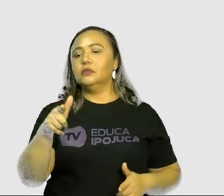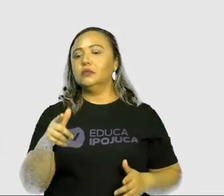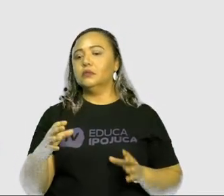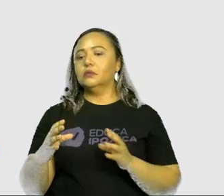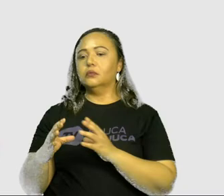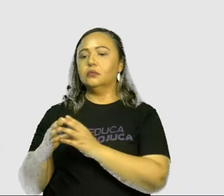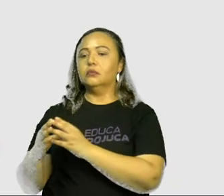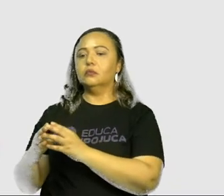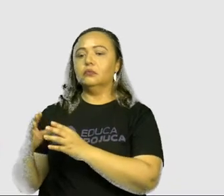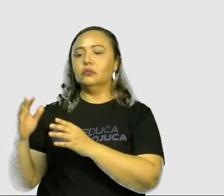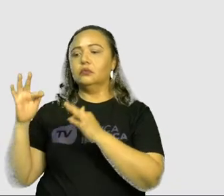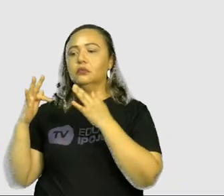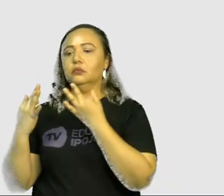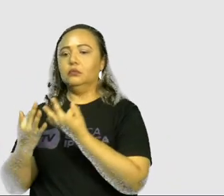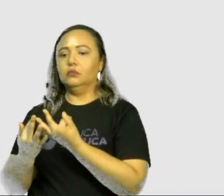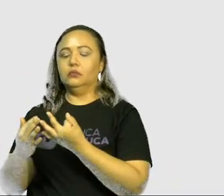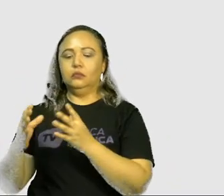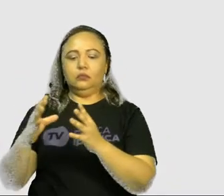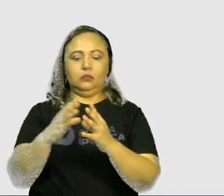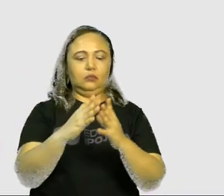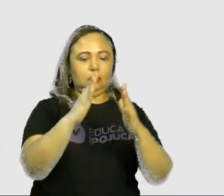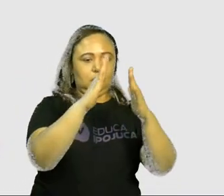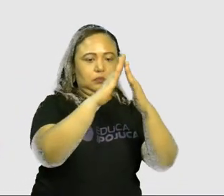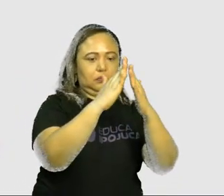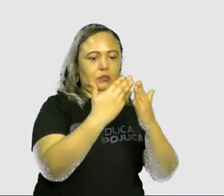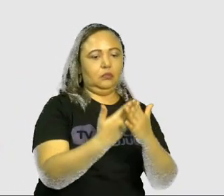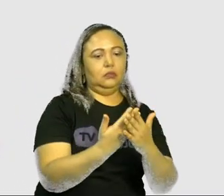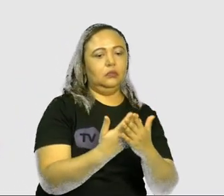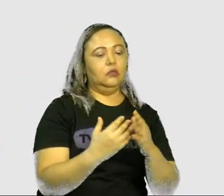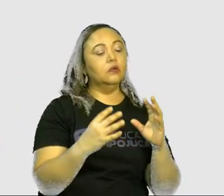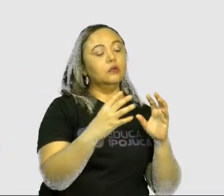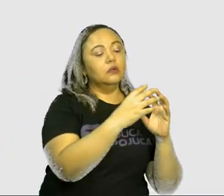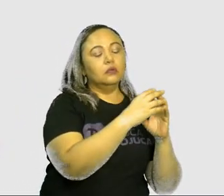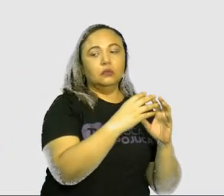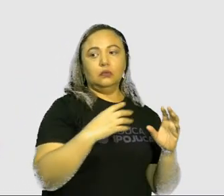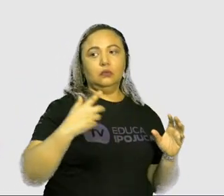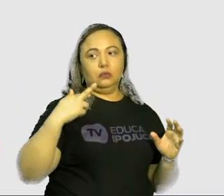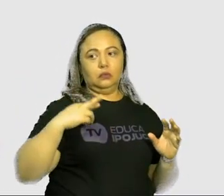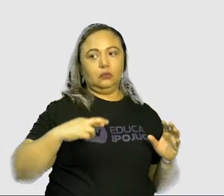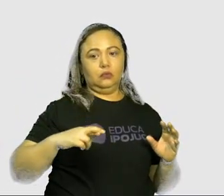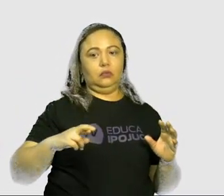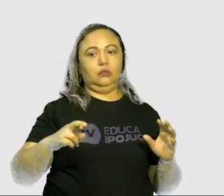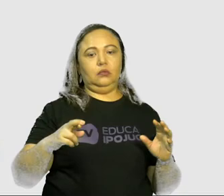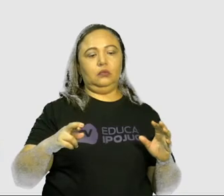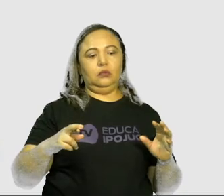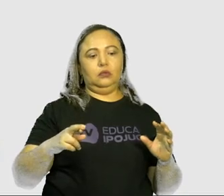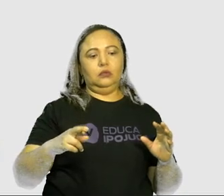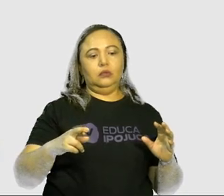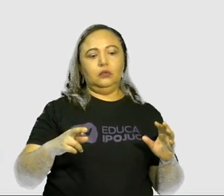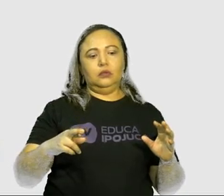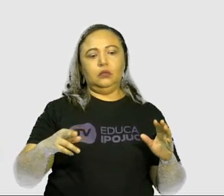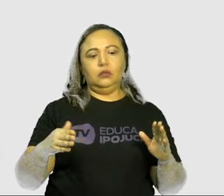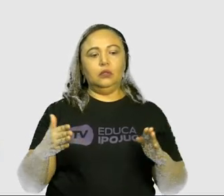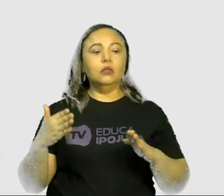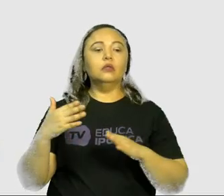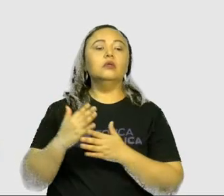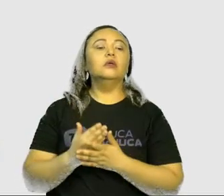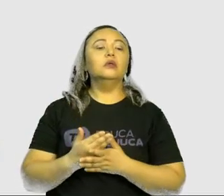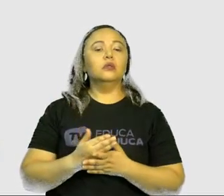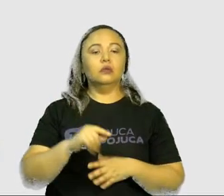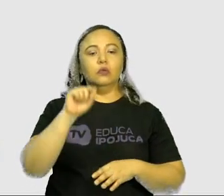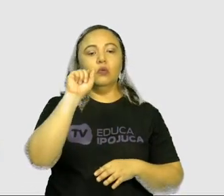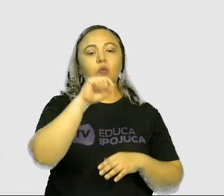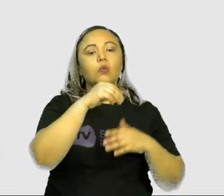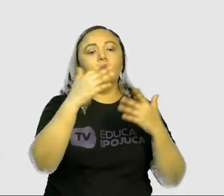Da família de vocês, da escola de vocês ou da igreja na qual vocês frequentam